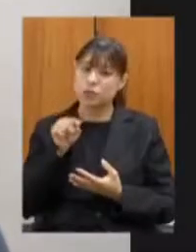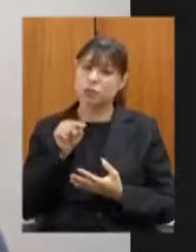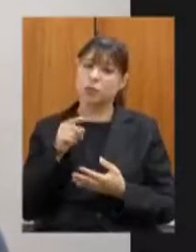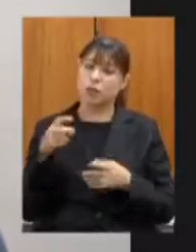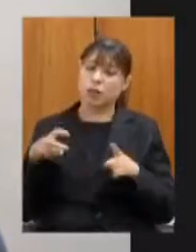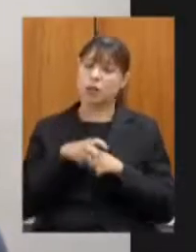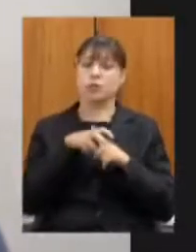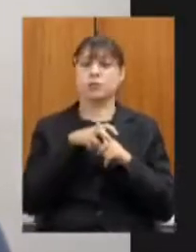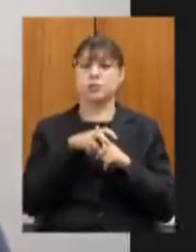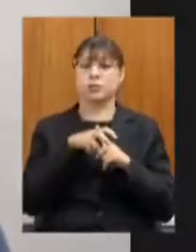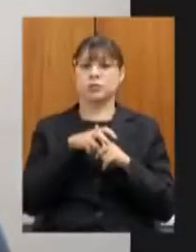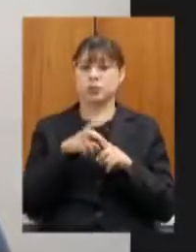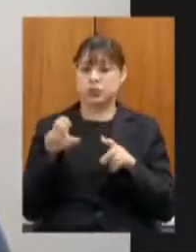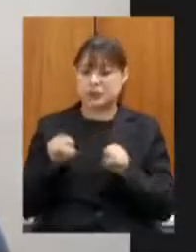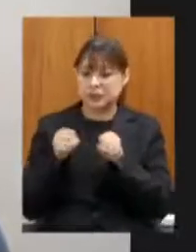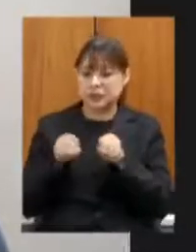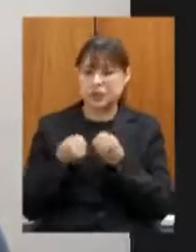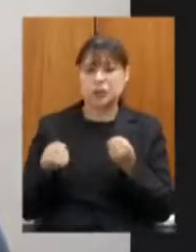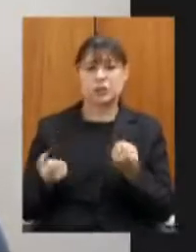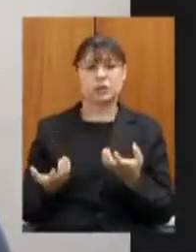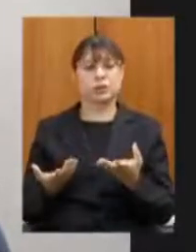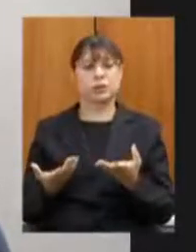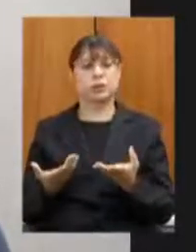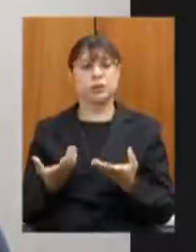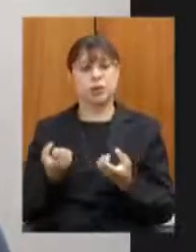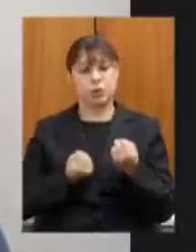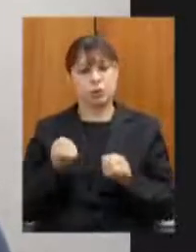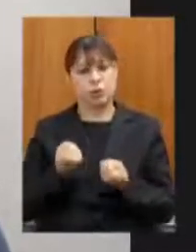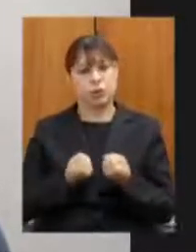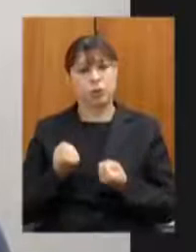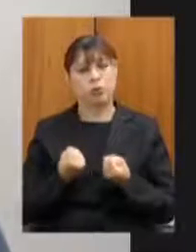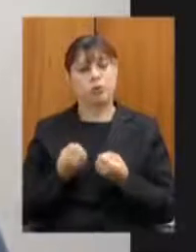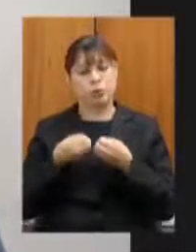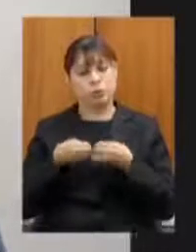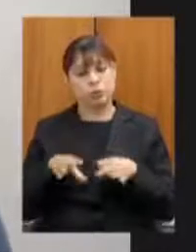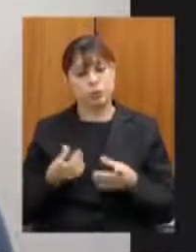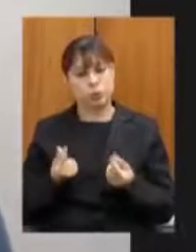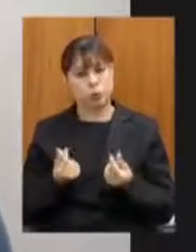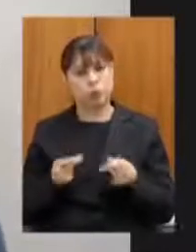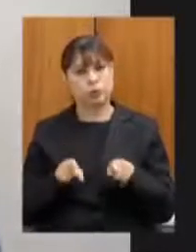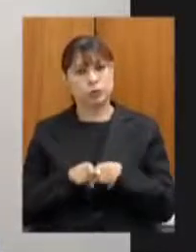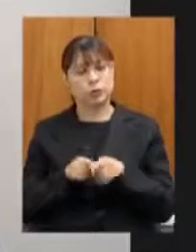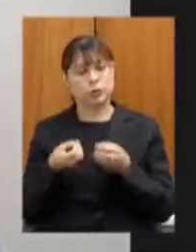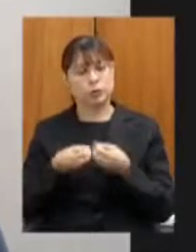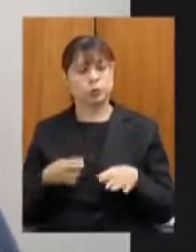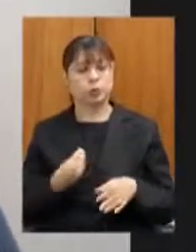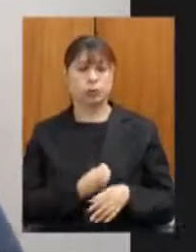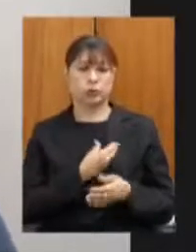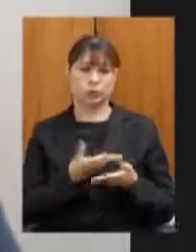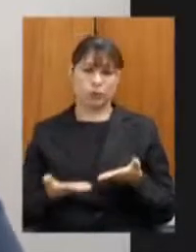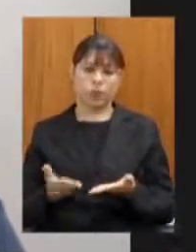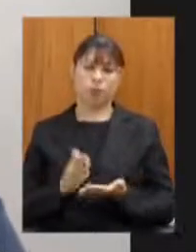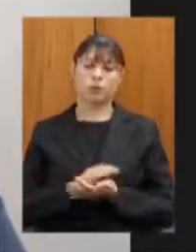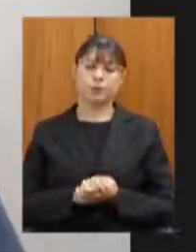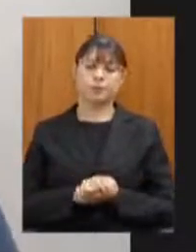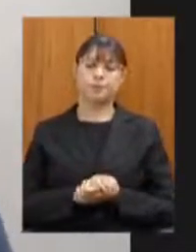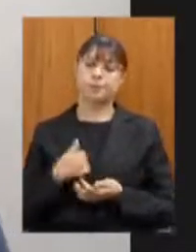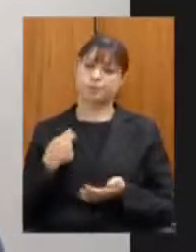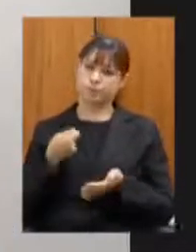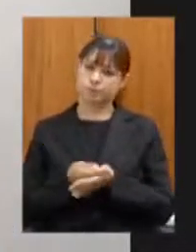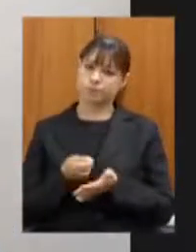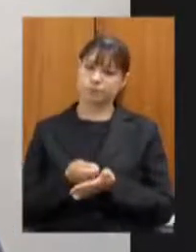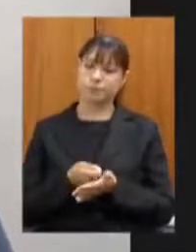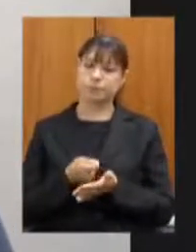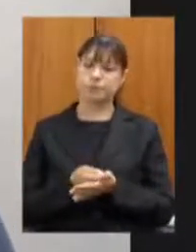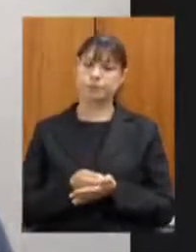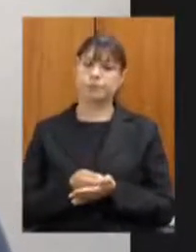danificação de veículos o prejuízo econômico e de vidas humanas então eu queria cobrar aqui